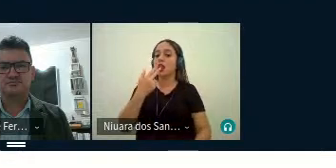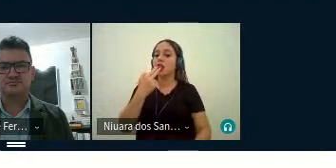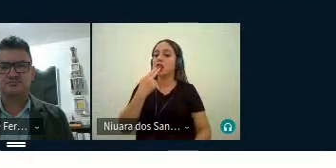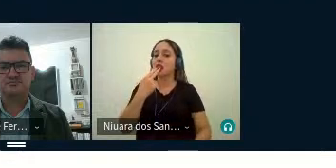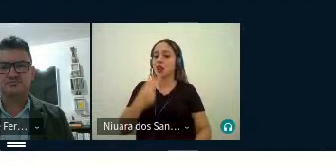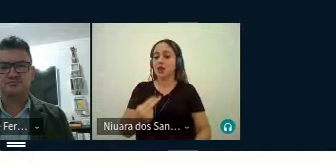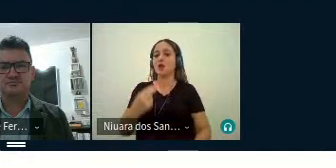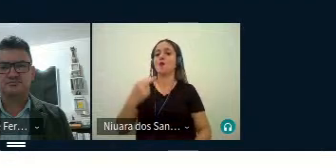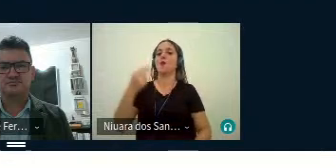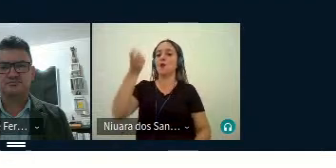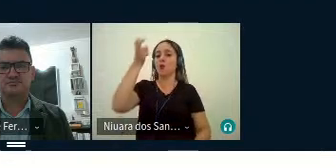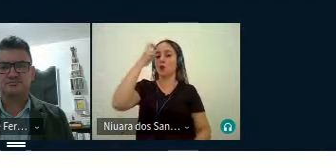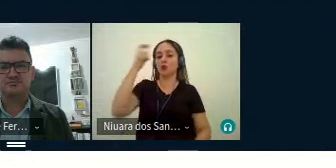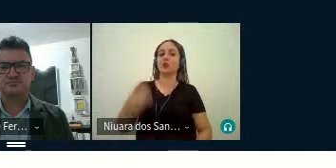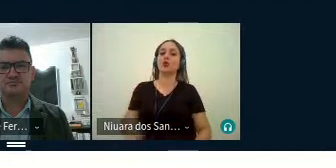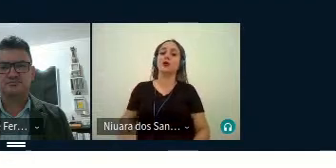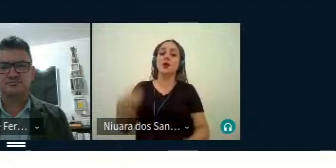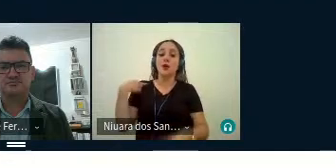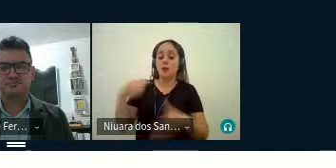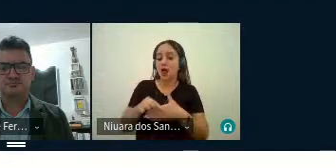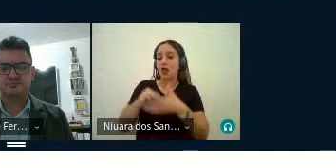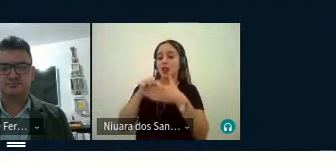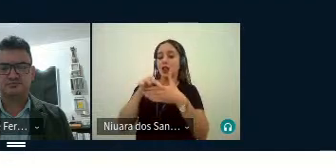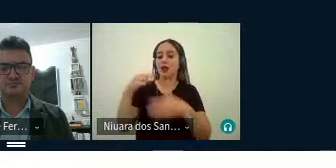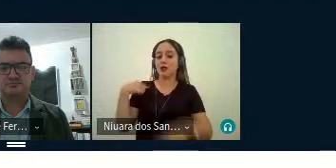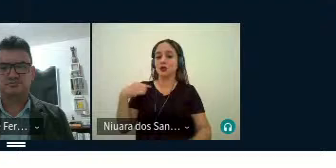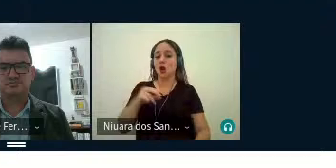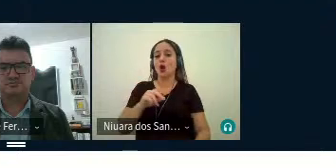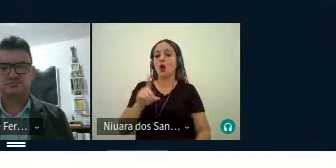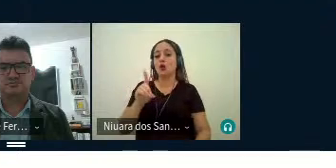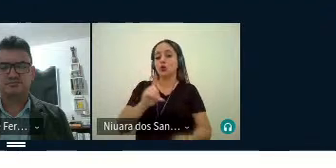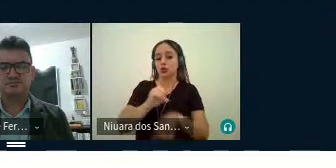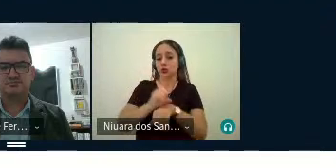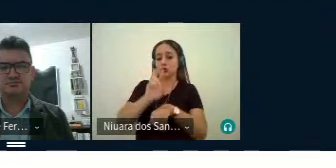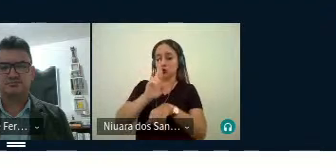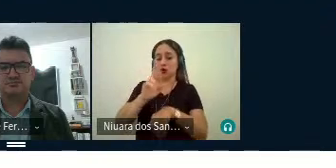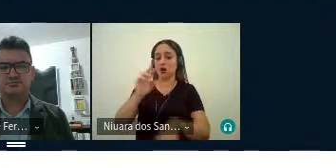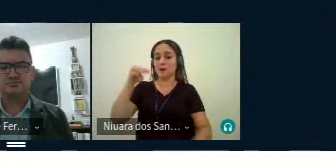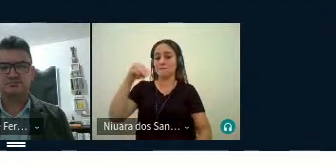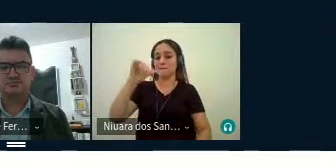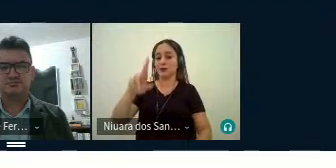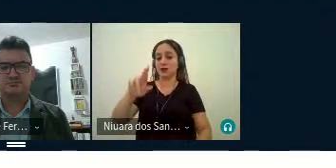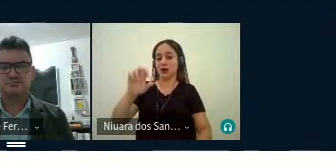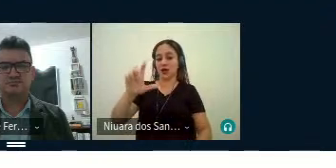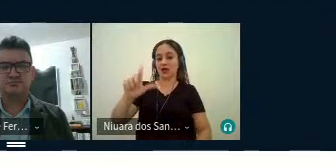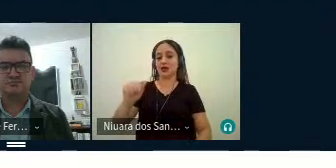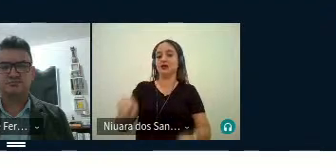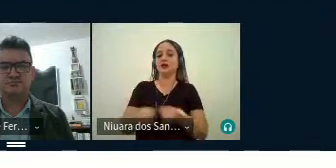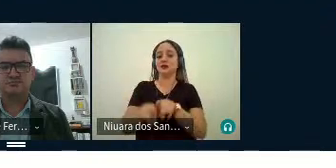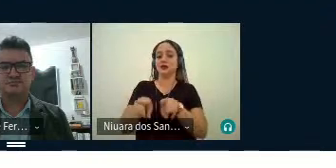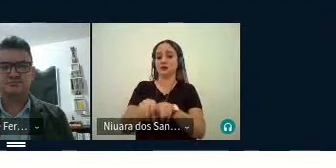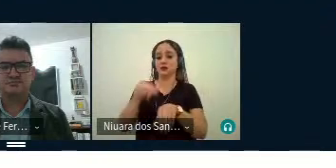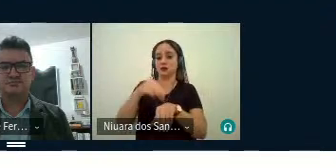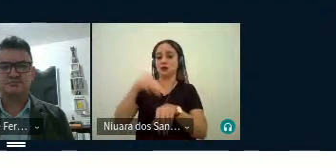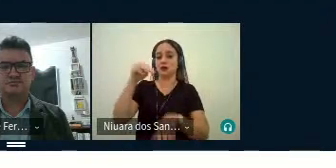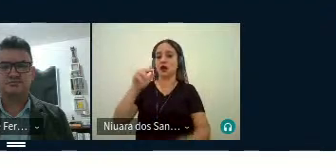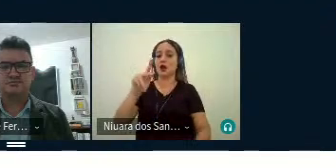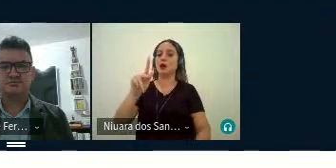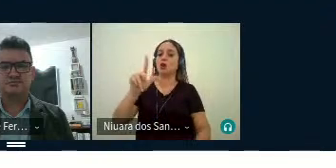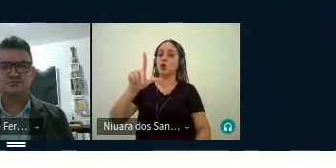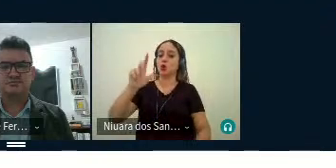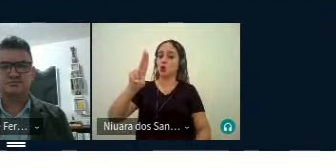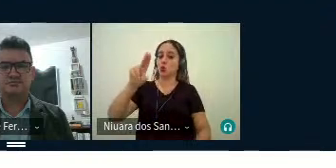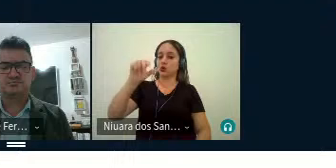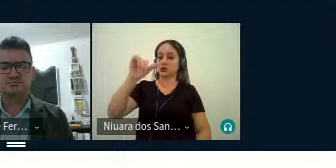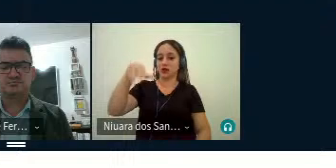TRALINC, liderado pelas professoras, doutora Mirela Nunes de Iraka, a professora mestre Luciana Pichuac Machado